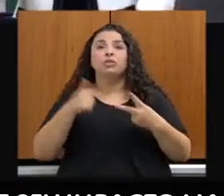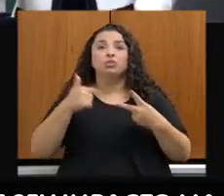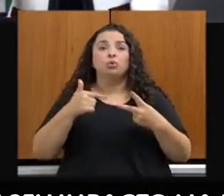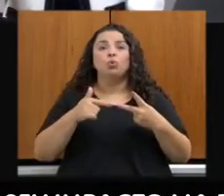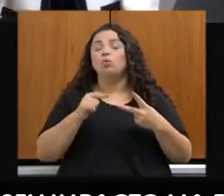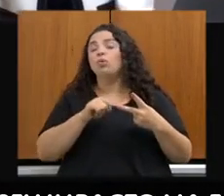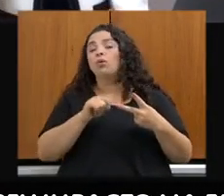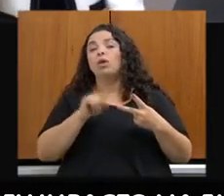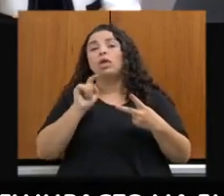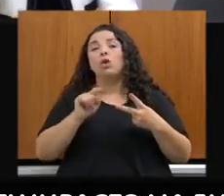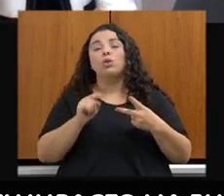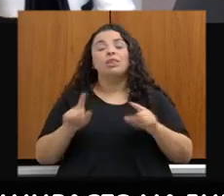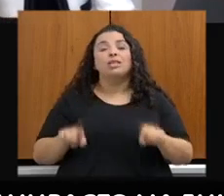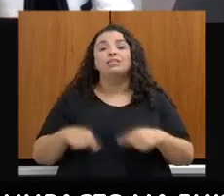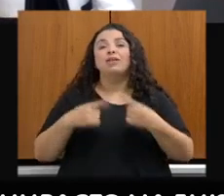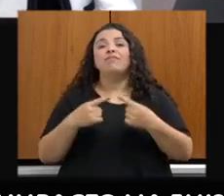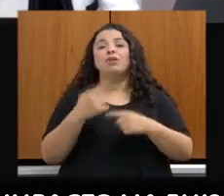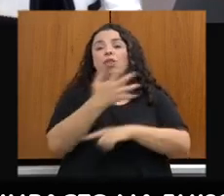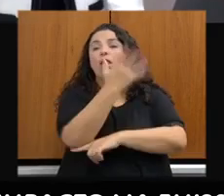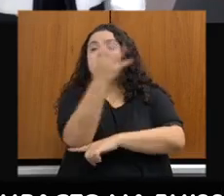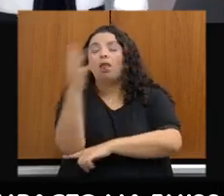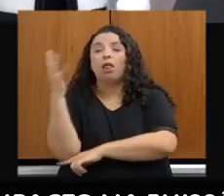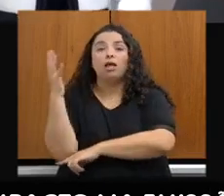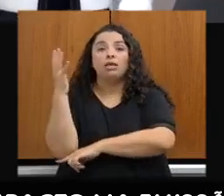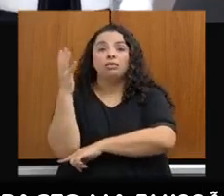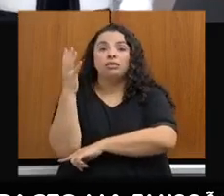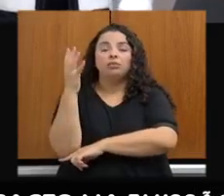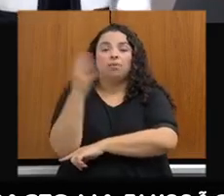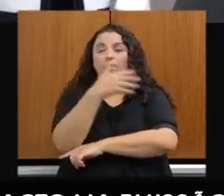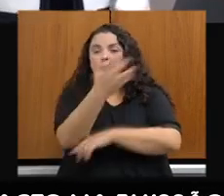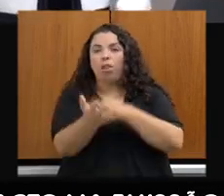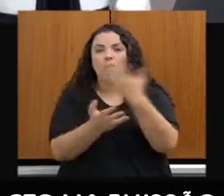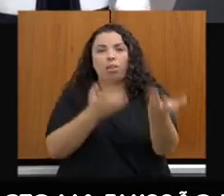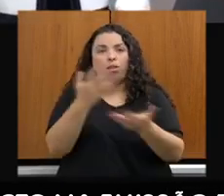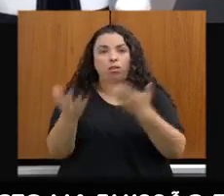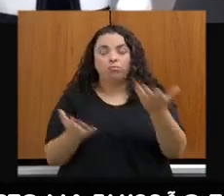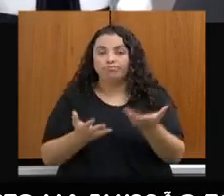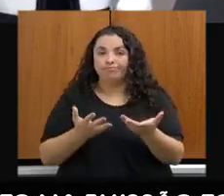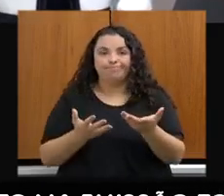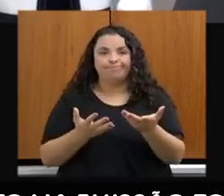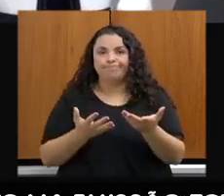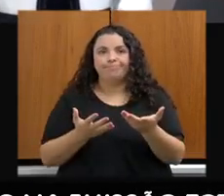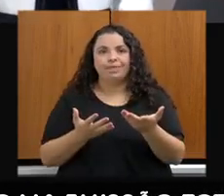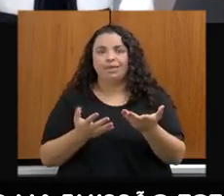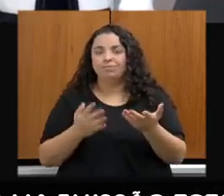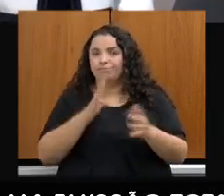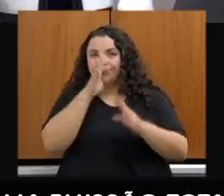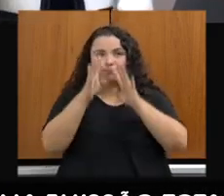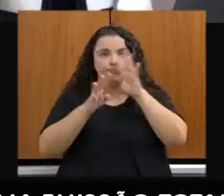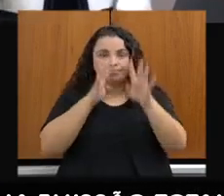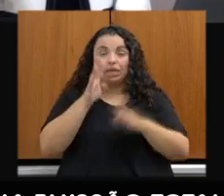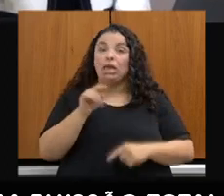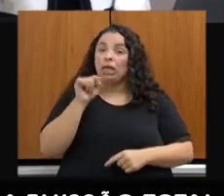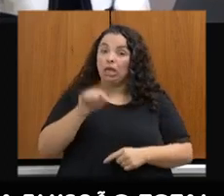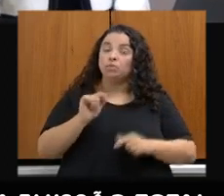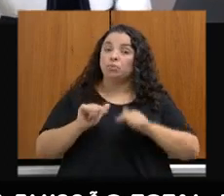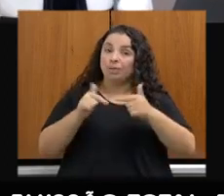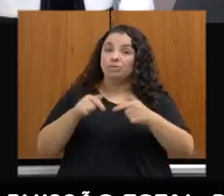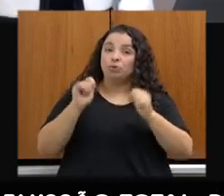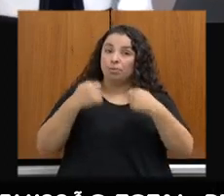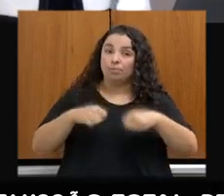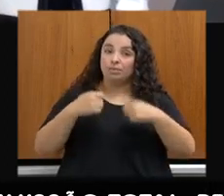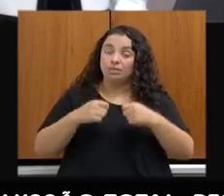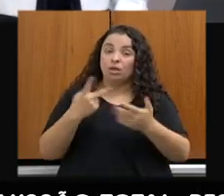combate ao desmatamento irregular, que, obviamente, é uma das ações tão importantes para combate à mudança do clima no nosso Estado. Por favor.